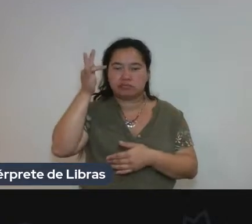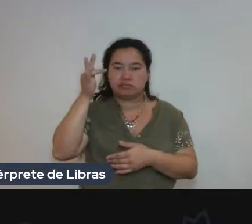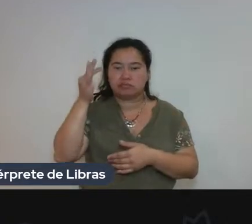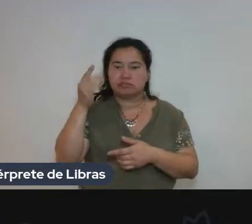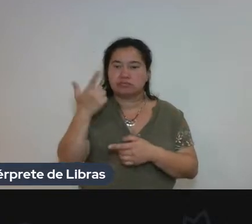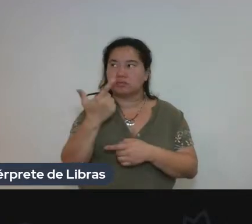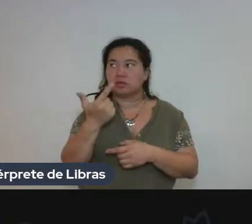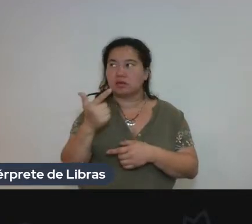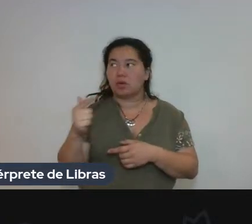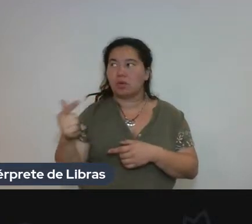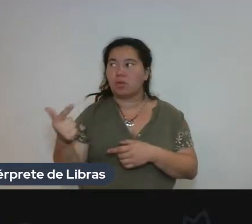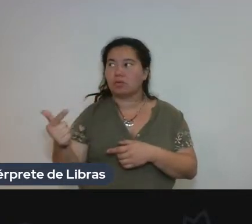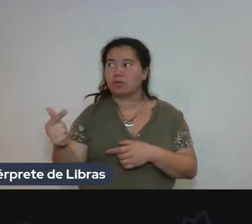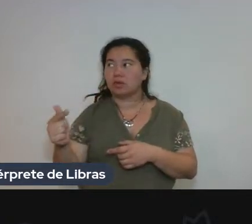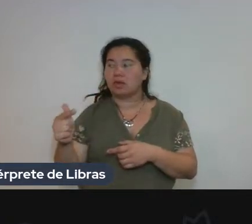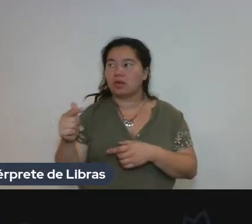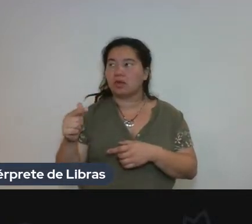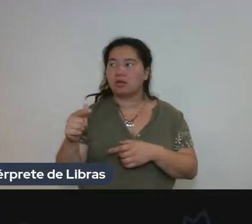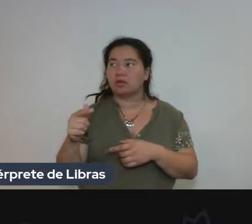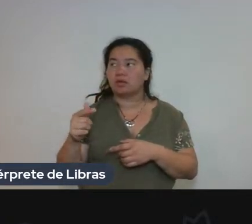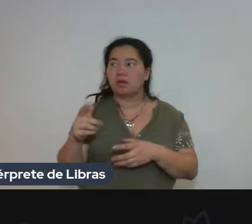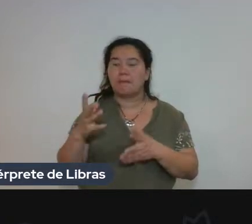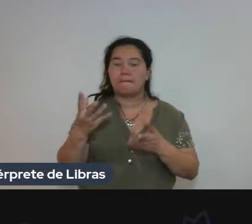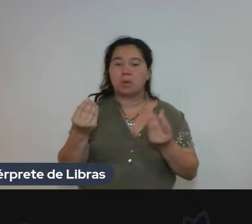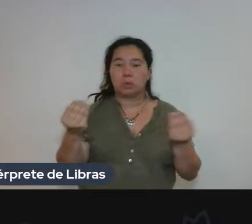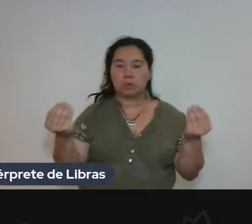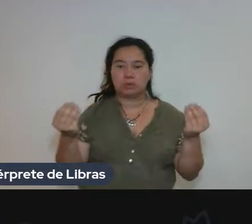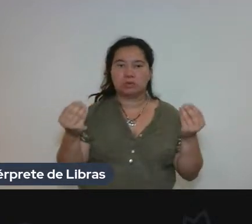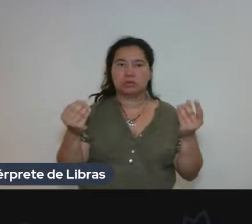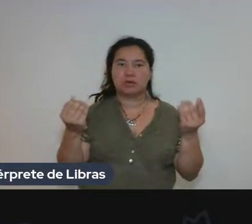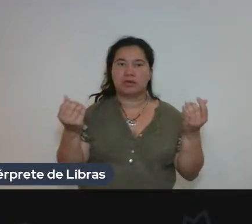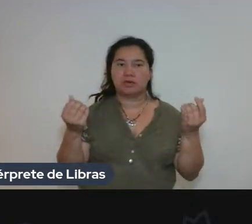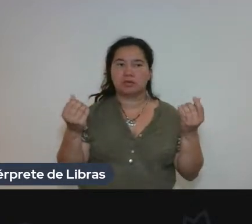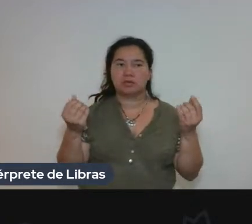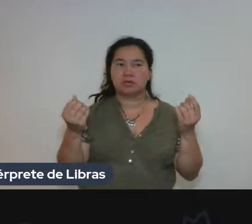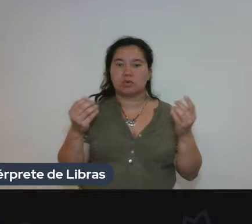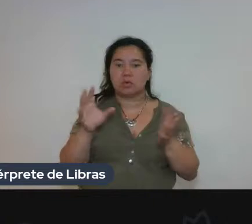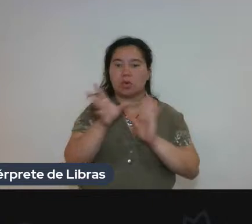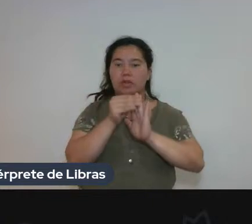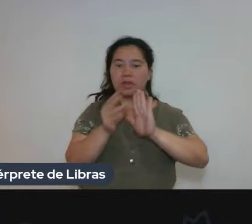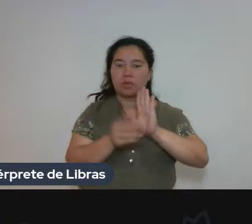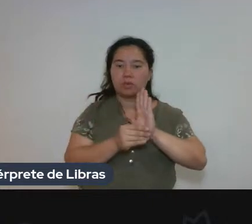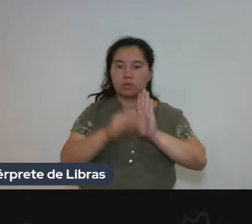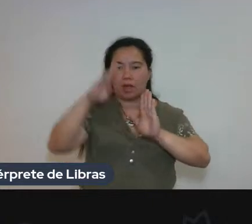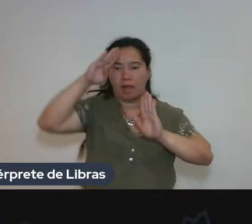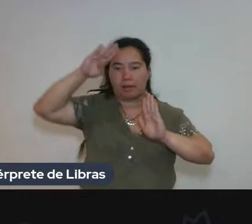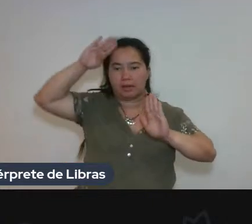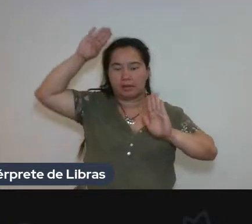ligado à academia, não é da academia. As notas dele são mais notas de cunho,